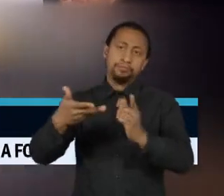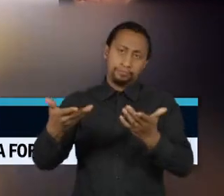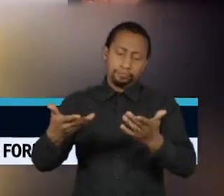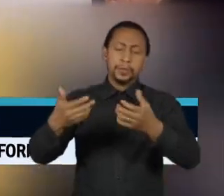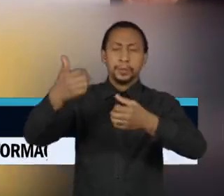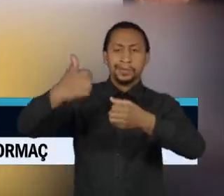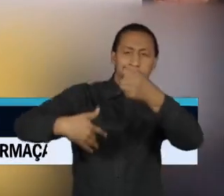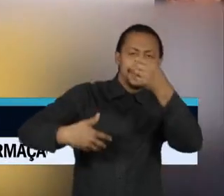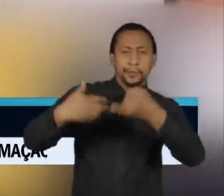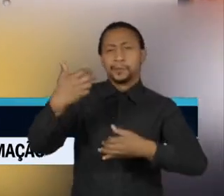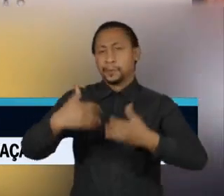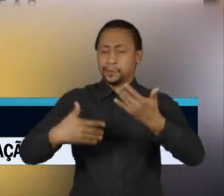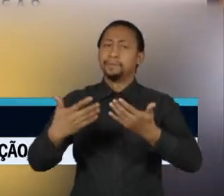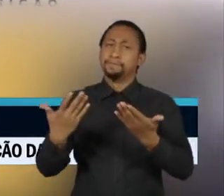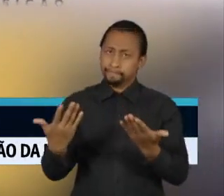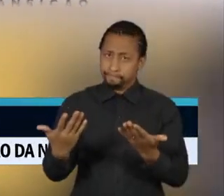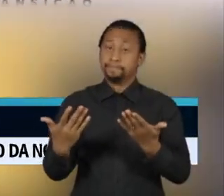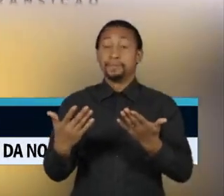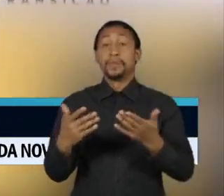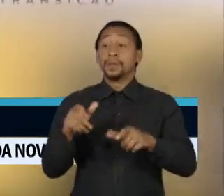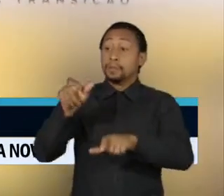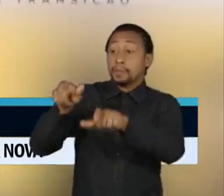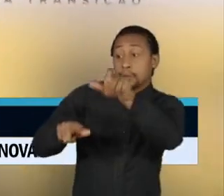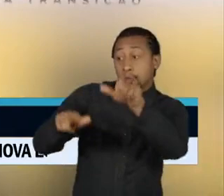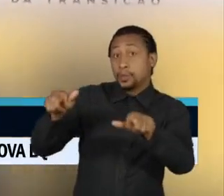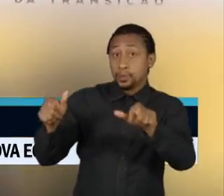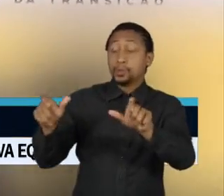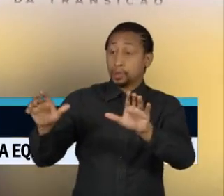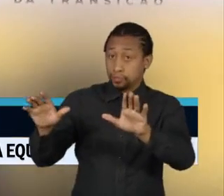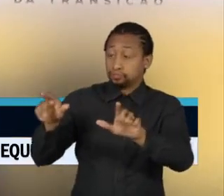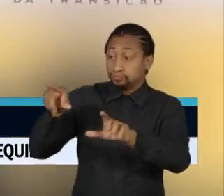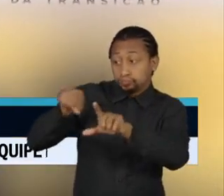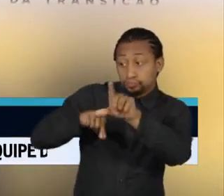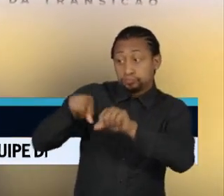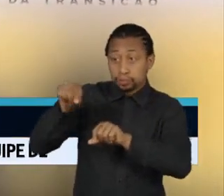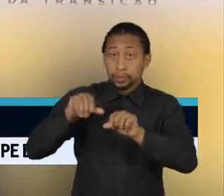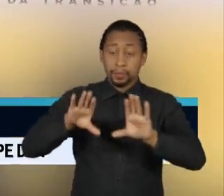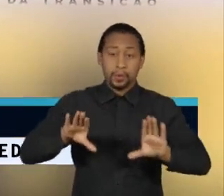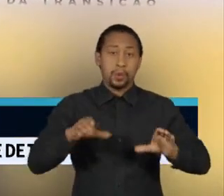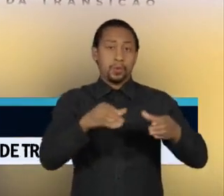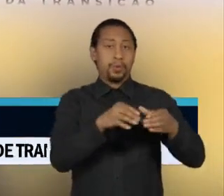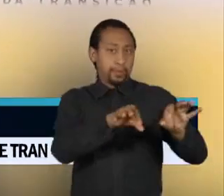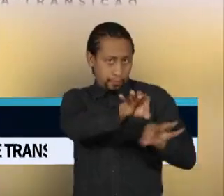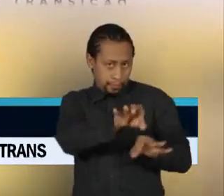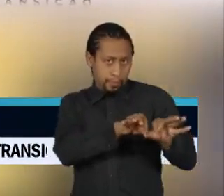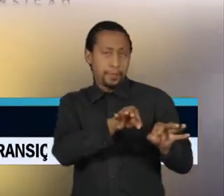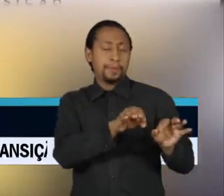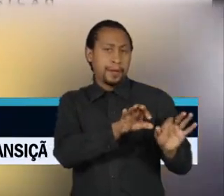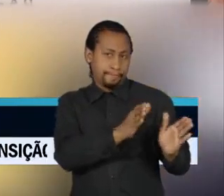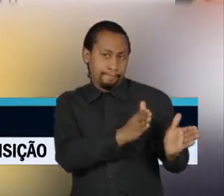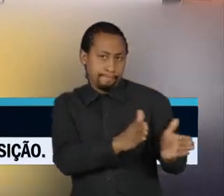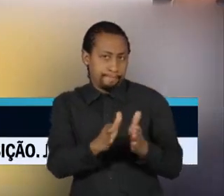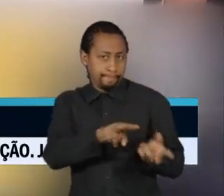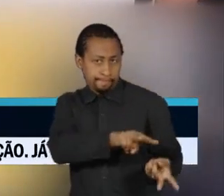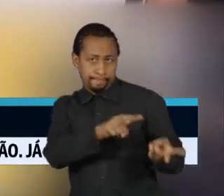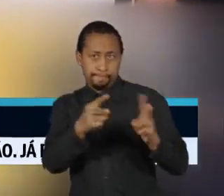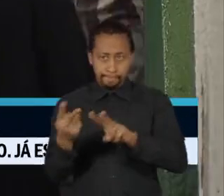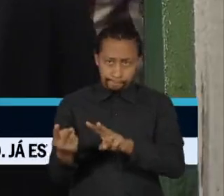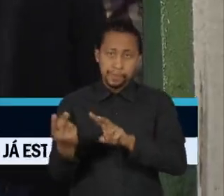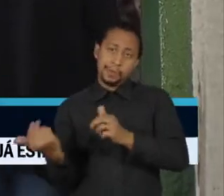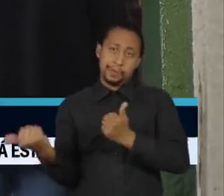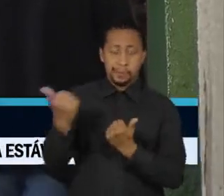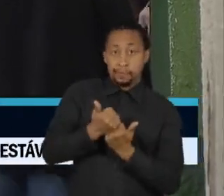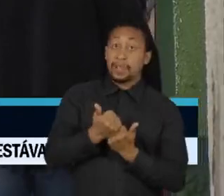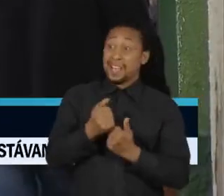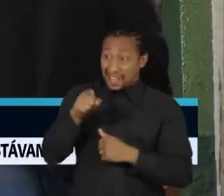Silva repetiu que os indicados para equipe de transição não têm assento garantido no futuro gabinete ministerial,